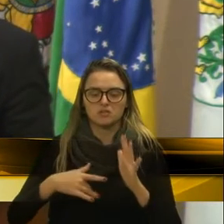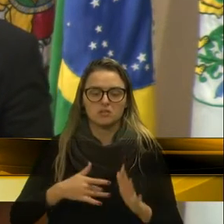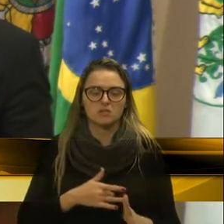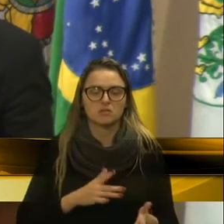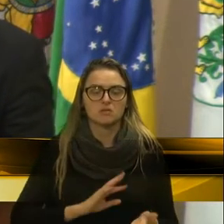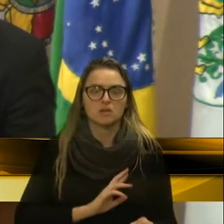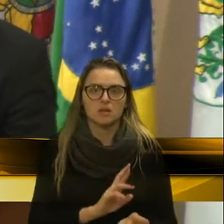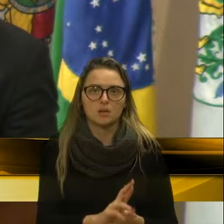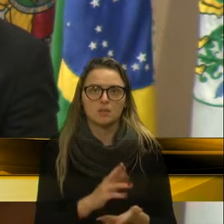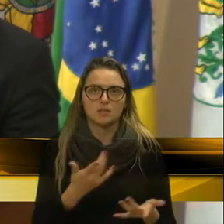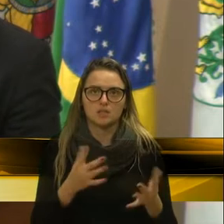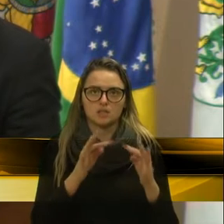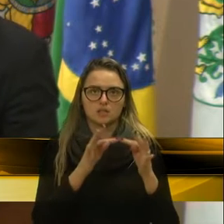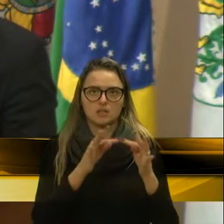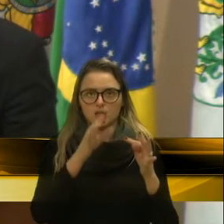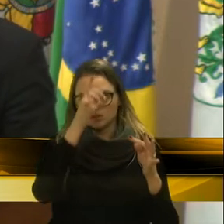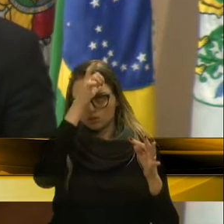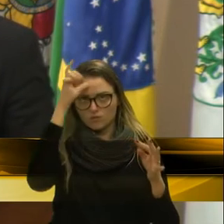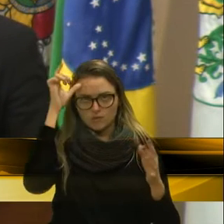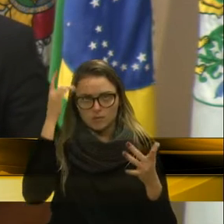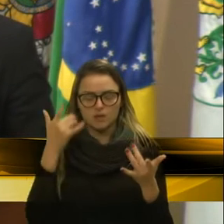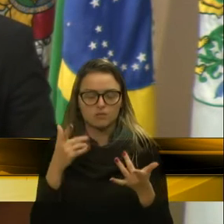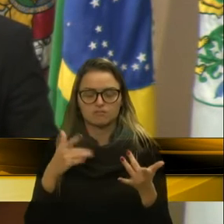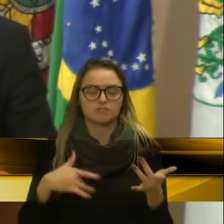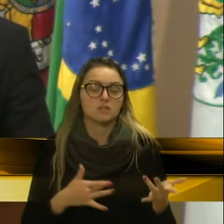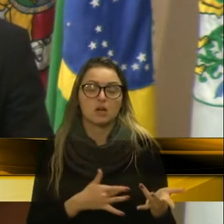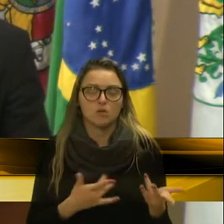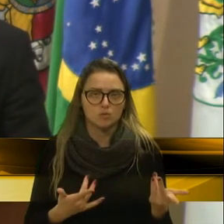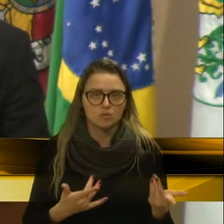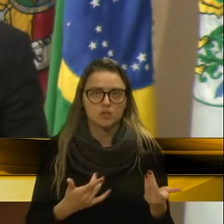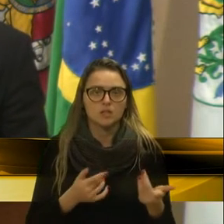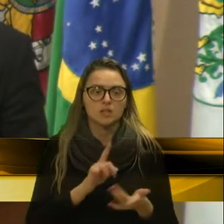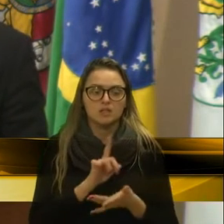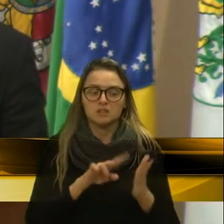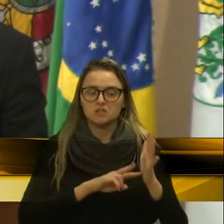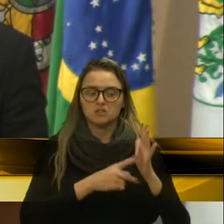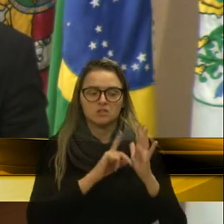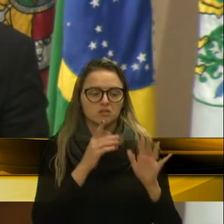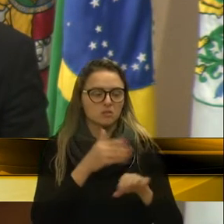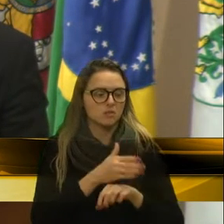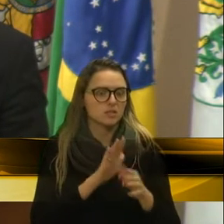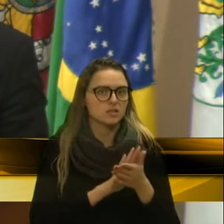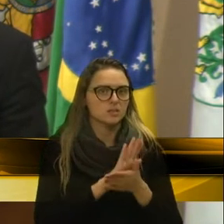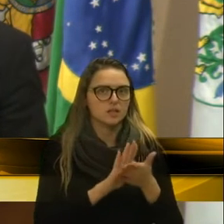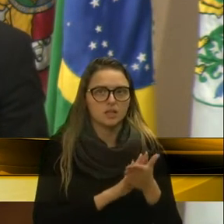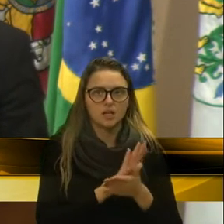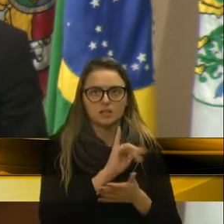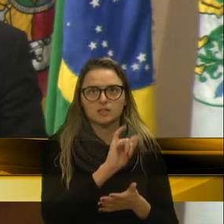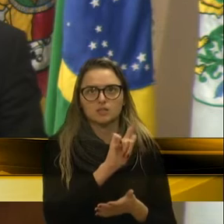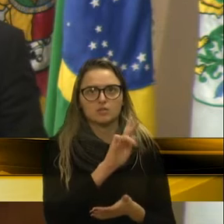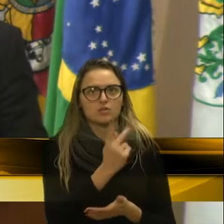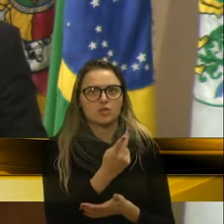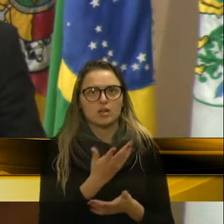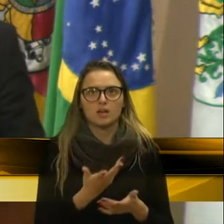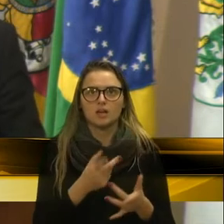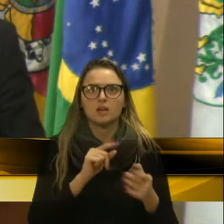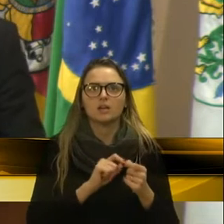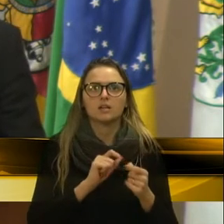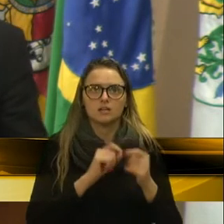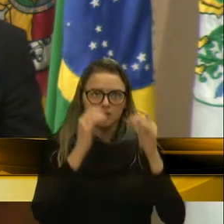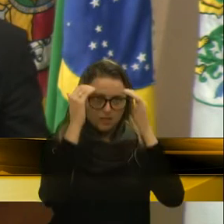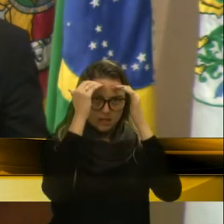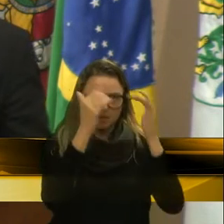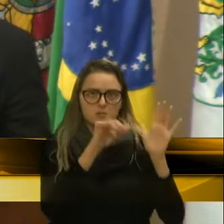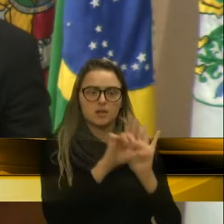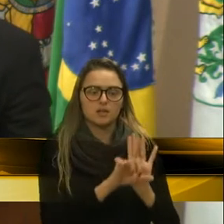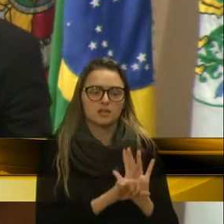trabalhadores, uma ação mais enérgica, mais forte, no sentido de cobrar isso da empresa IGH, que cumpra, são